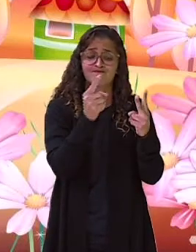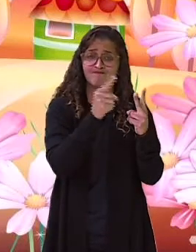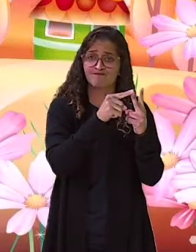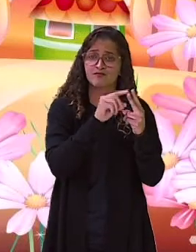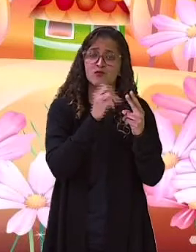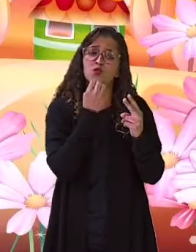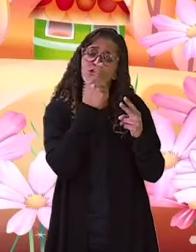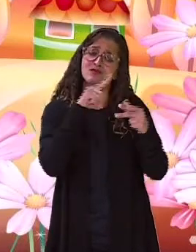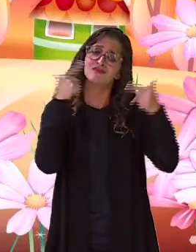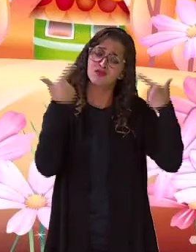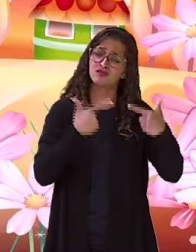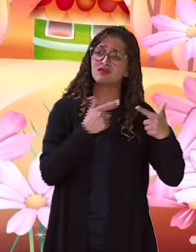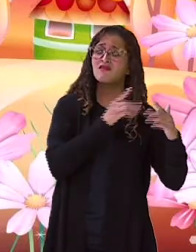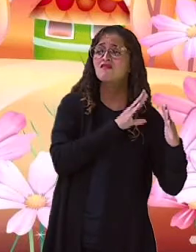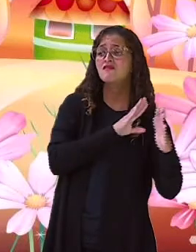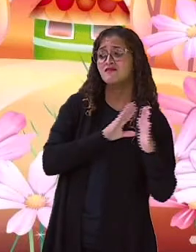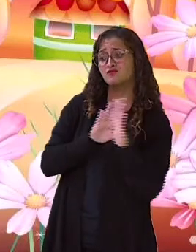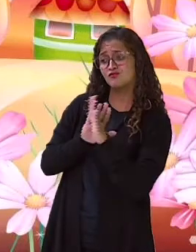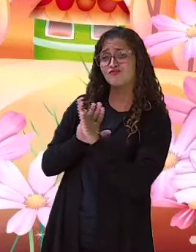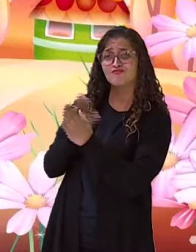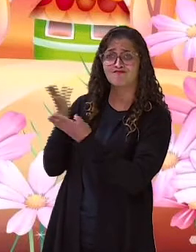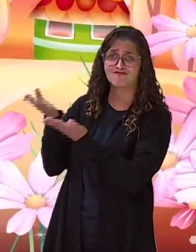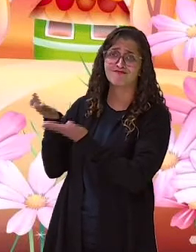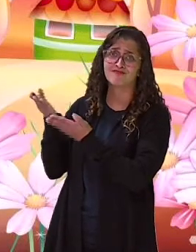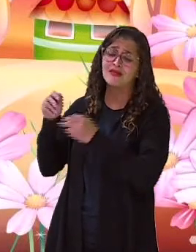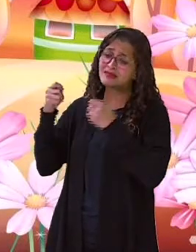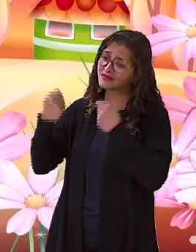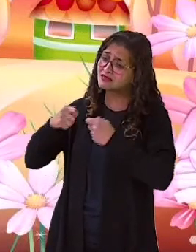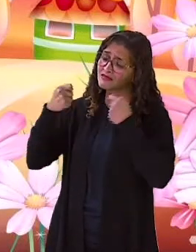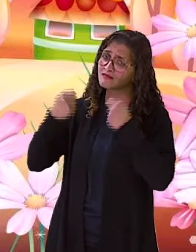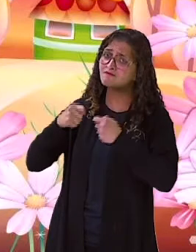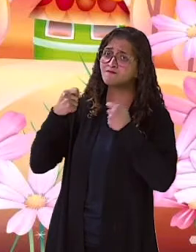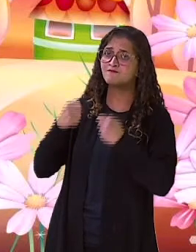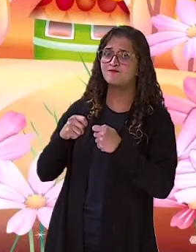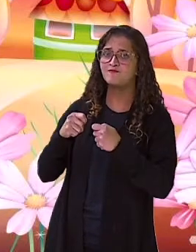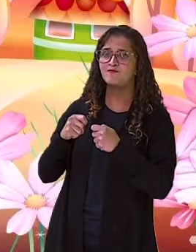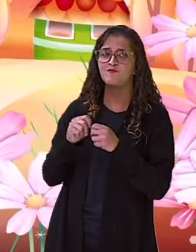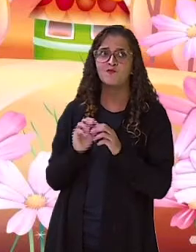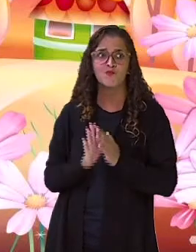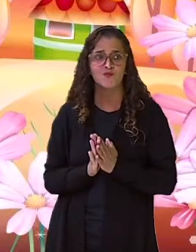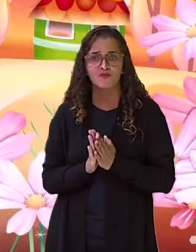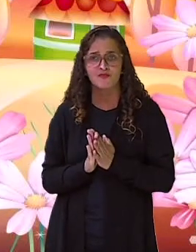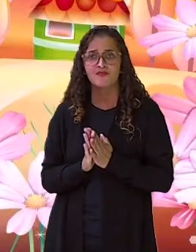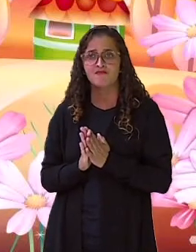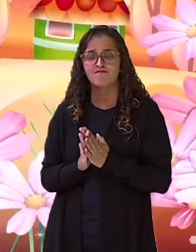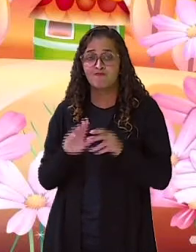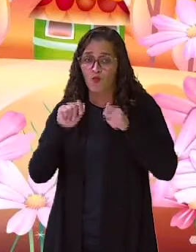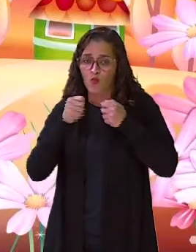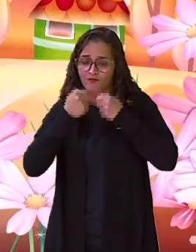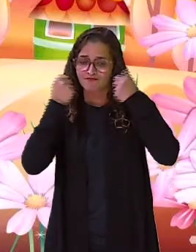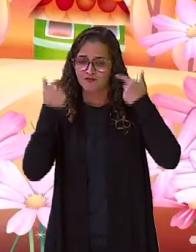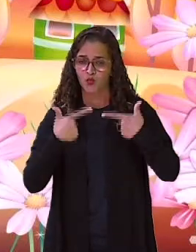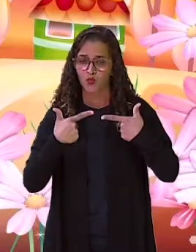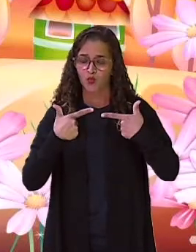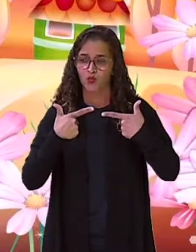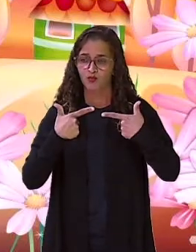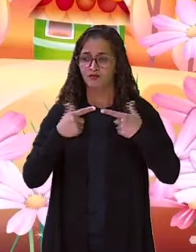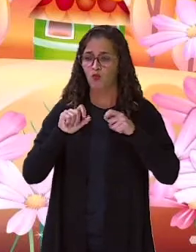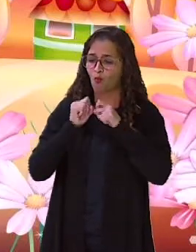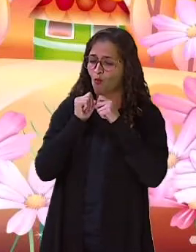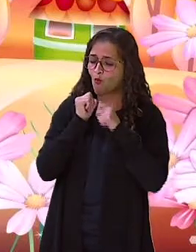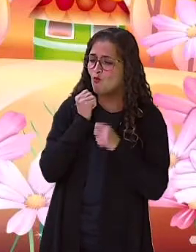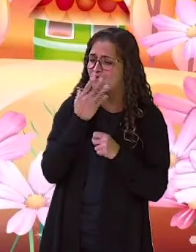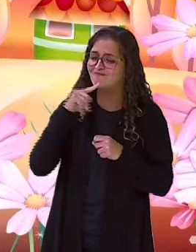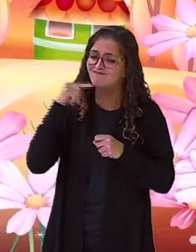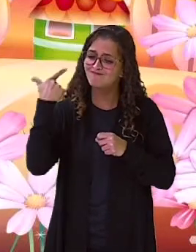a boa sorte. Abriu um sorriso luminoso, chegou perto do homem e disse